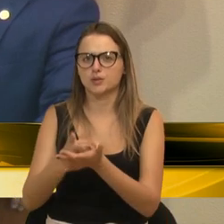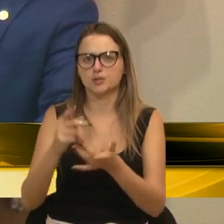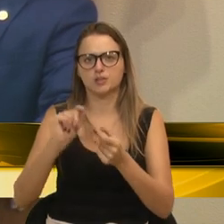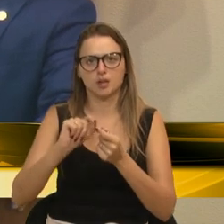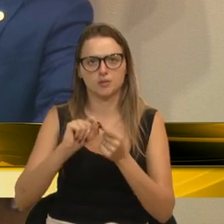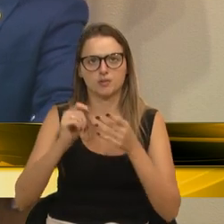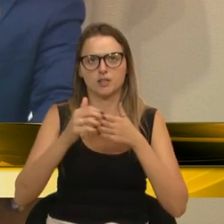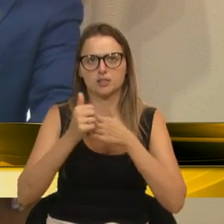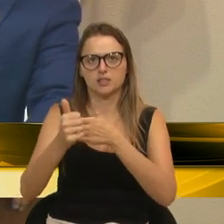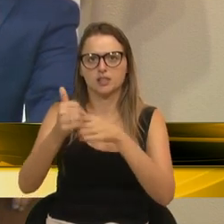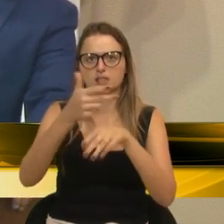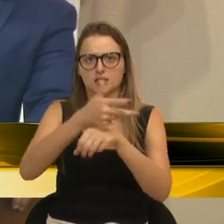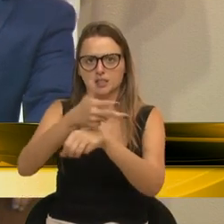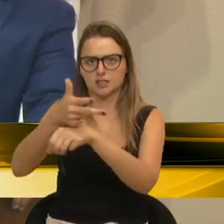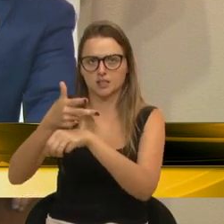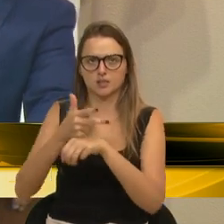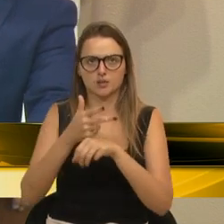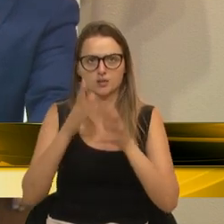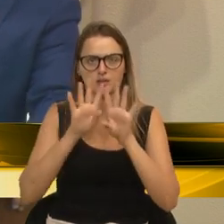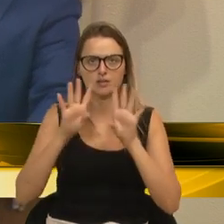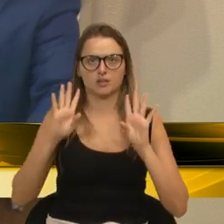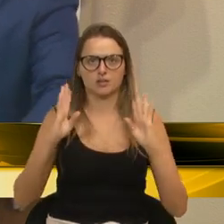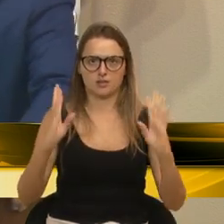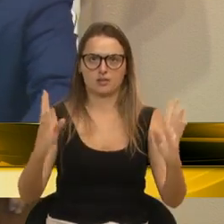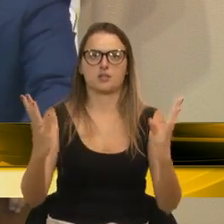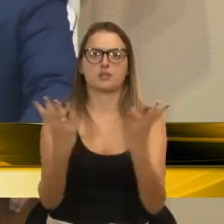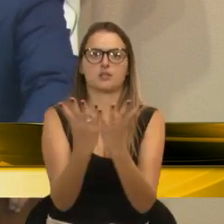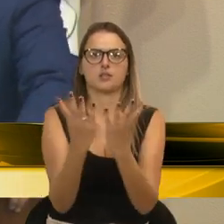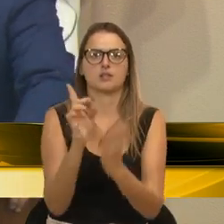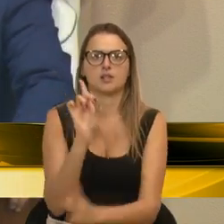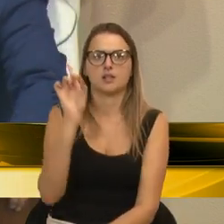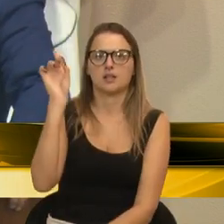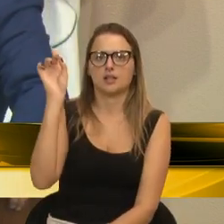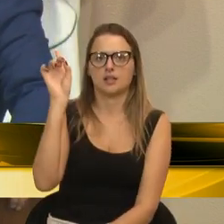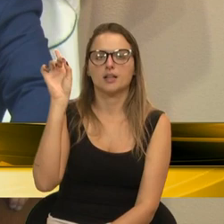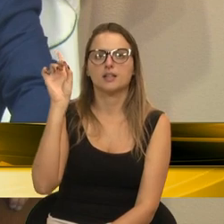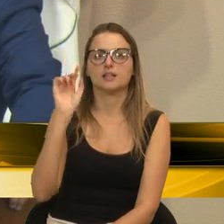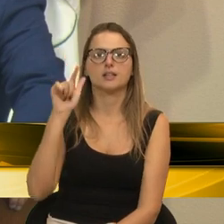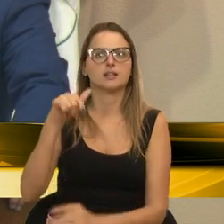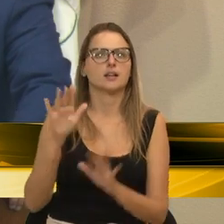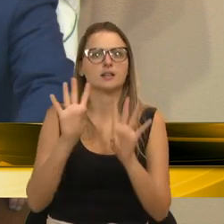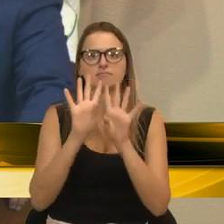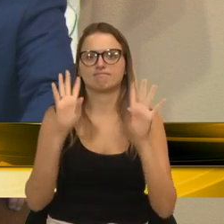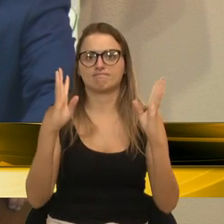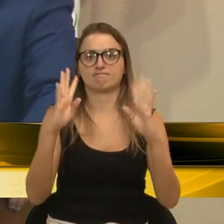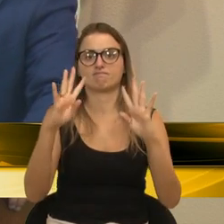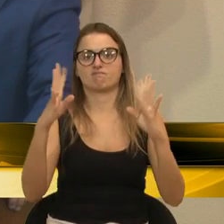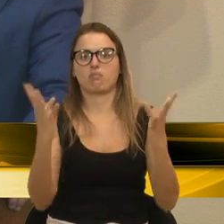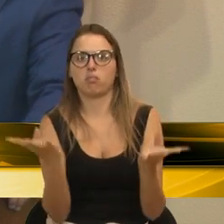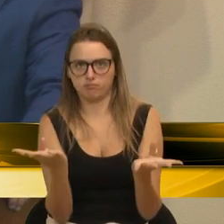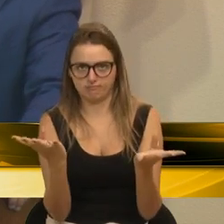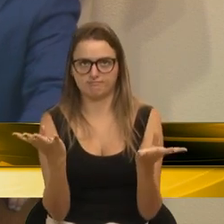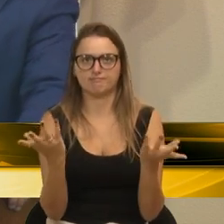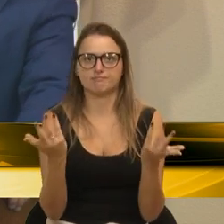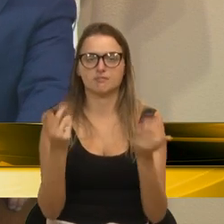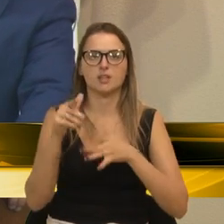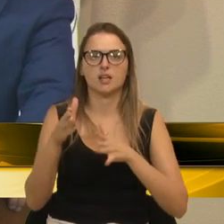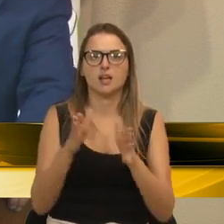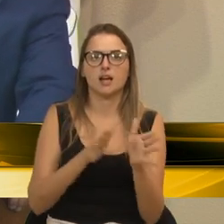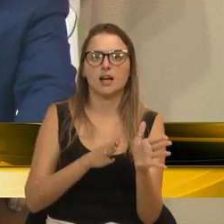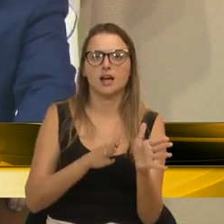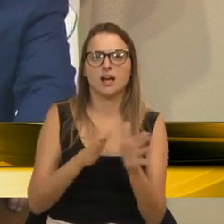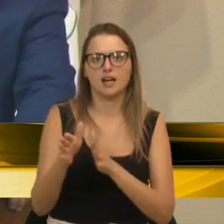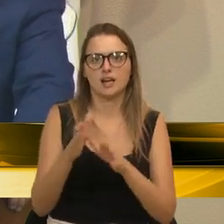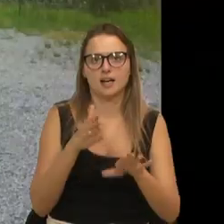no monitoramento, acerca daquela ao fundo que está aparecendo agora na TV, ela está caindo. Ela está caindo. Então, e esse acesso atrás é um